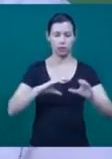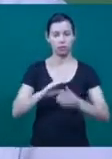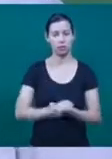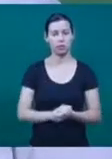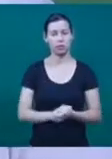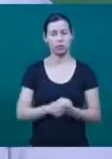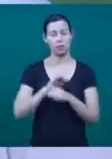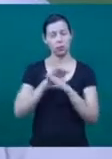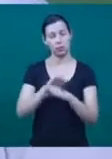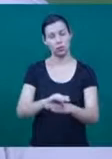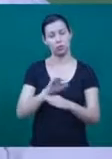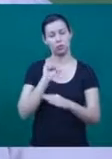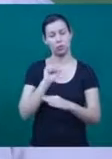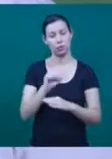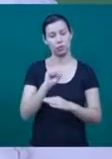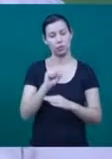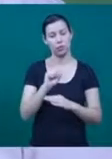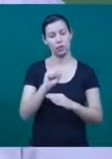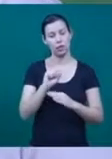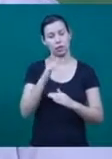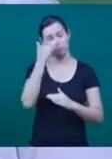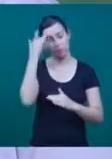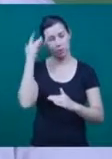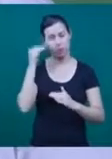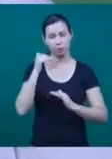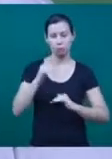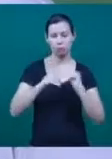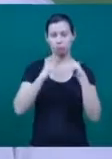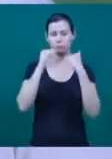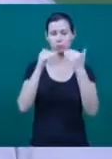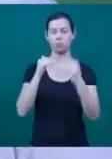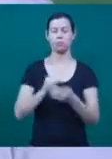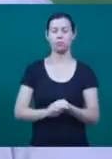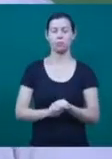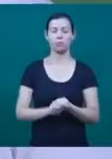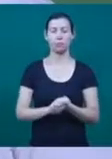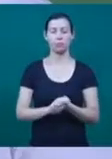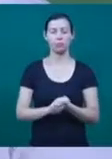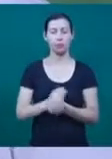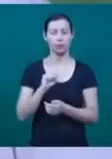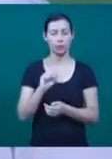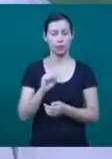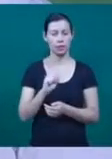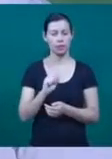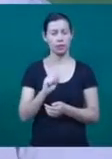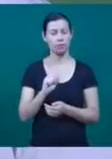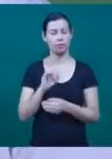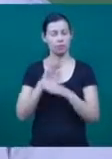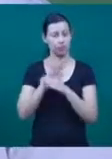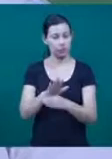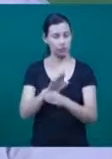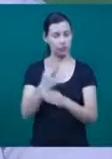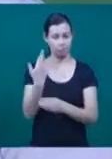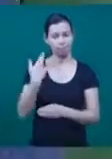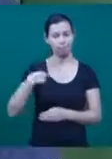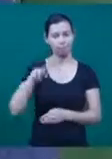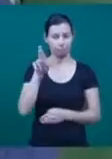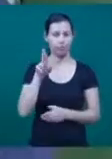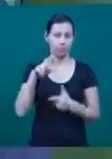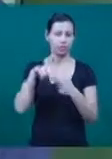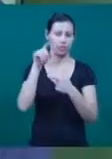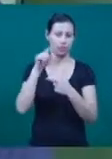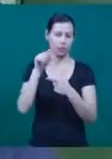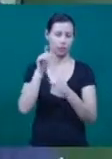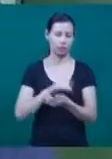desenvolvimento de habilidades, atitudes para comunicação em situações de liderança. De uma